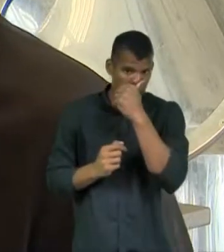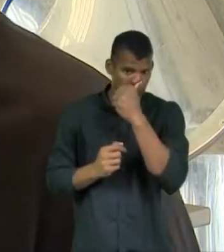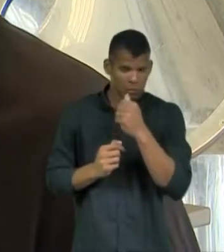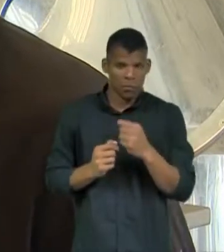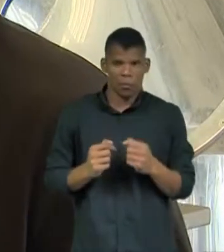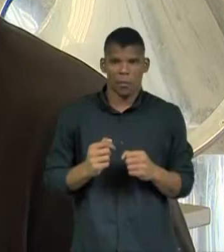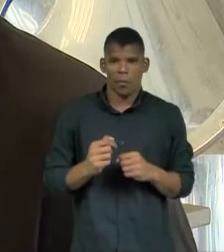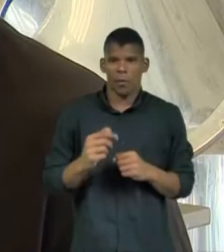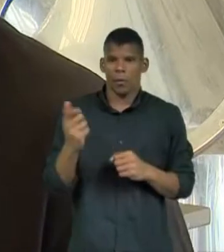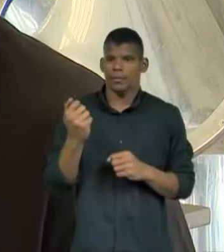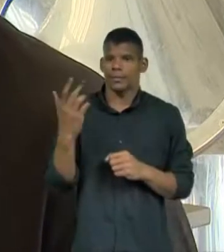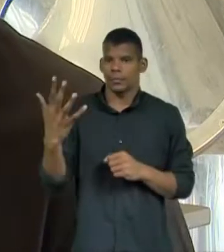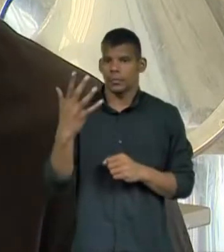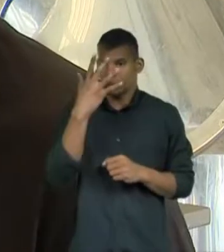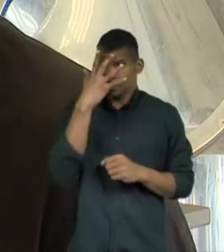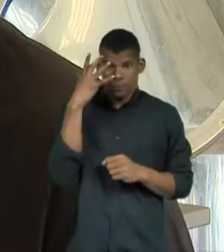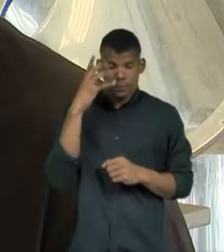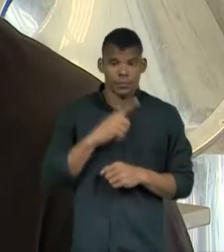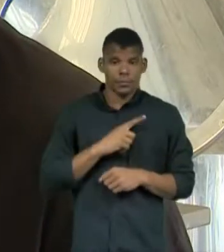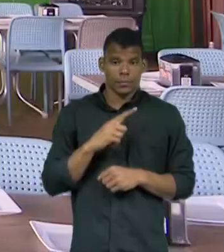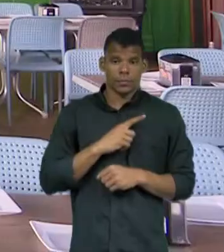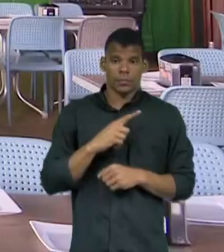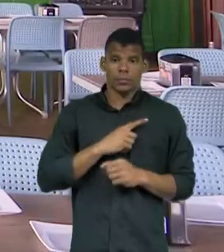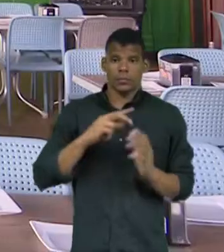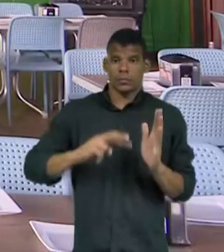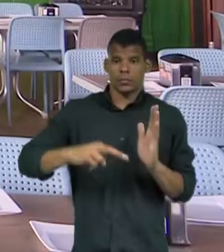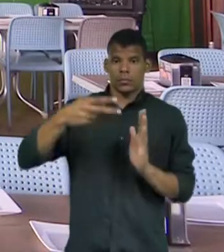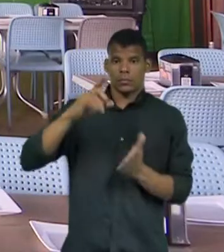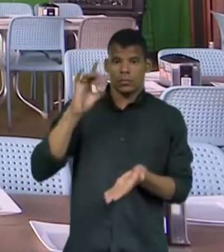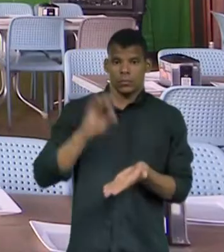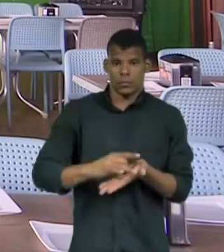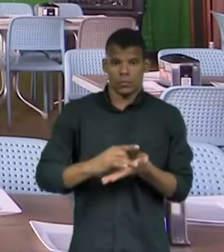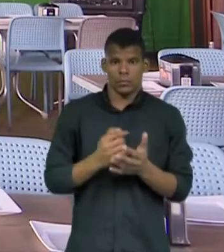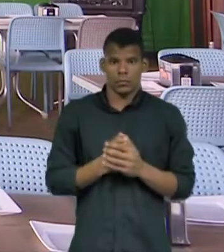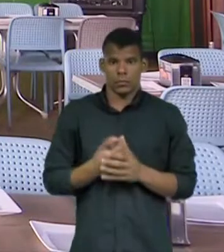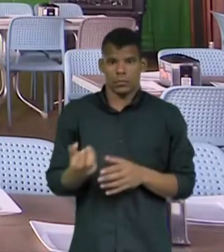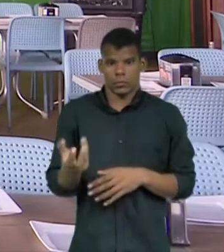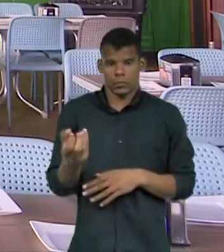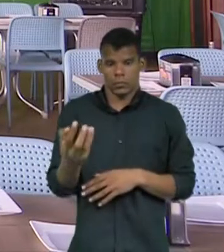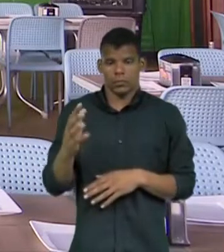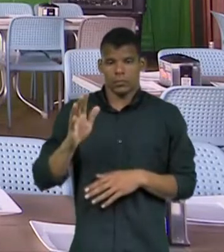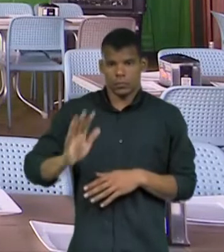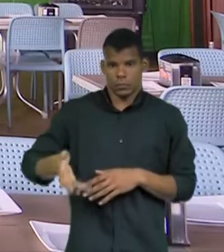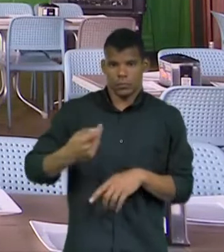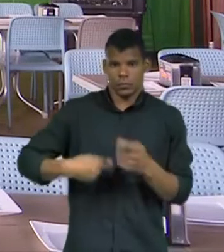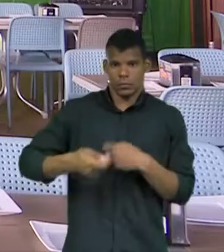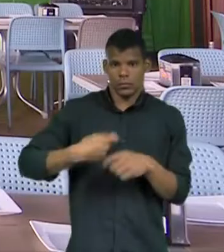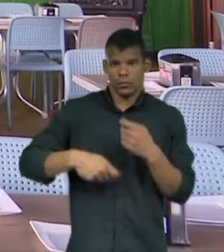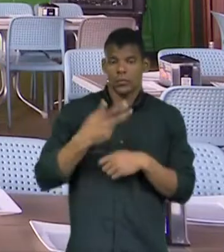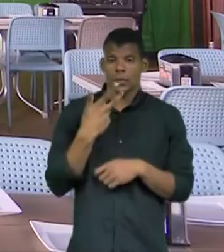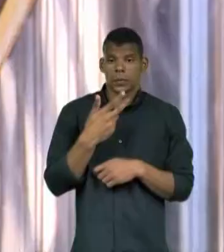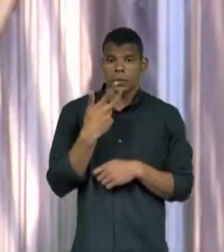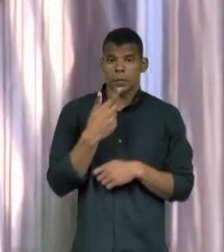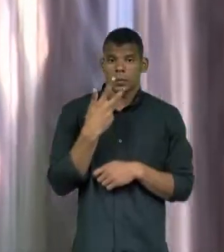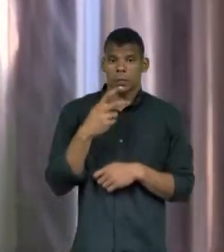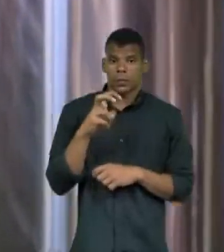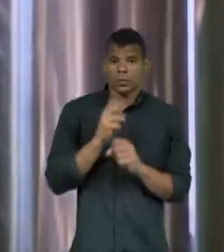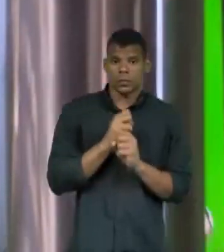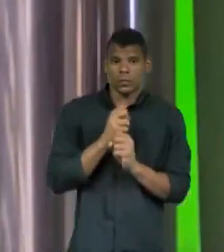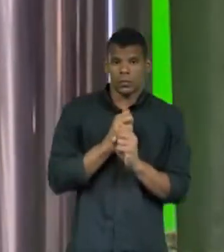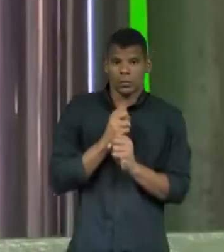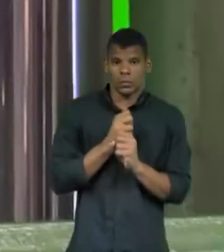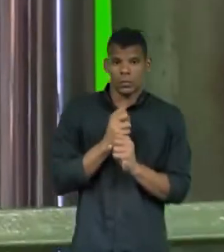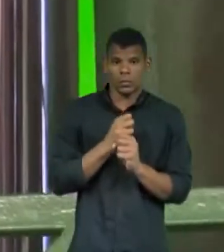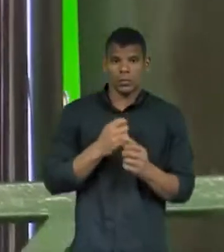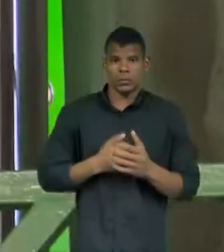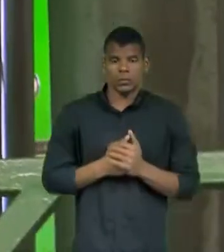pessoas fora, isso está crescendo muito mesmo. Essa cervejaria já está no mercado de Fortaleza há mais de cinco anos. Com uma produção